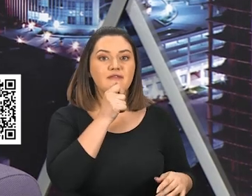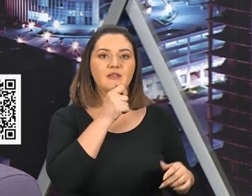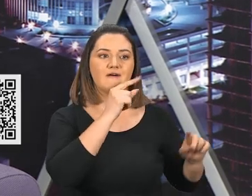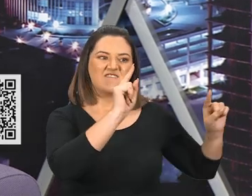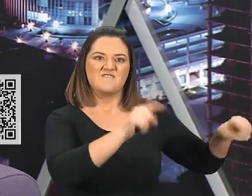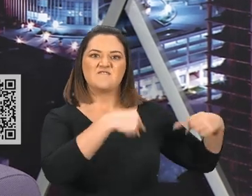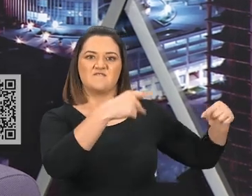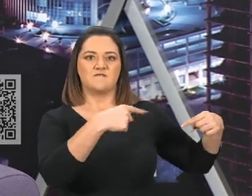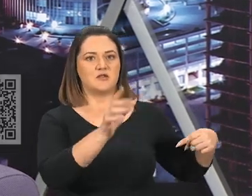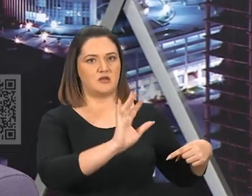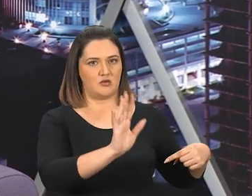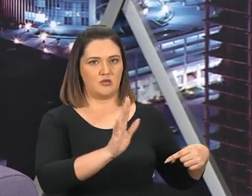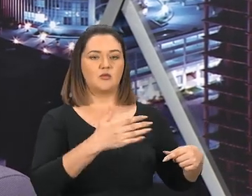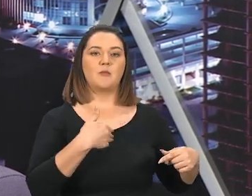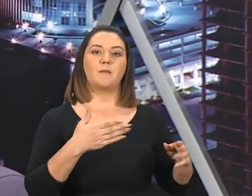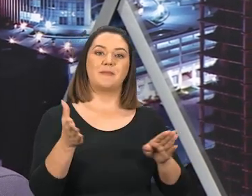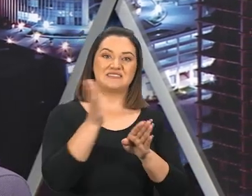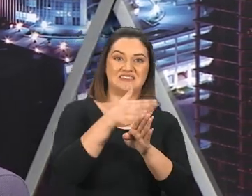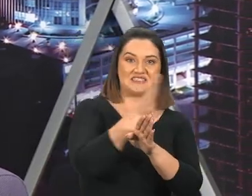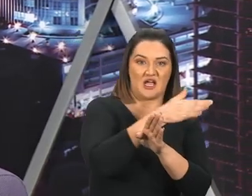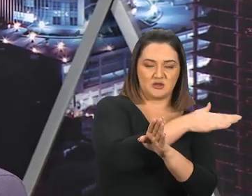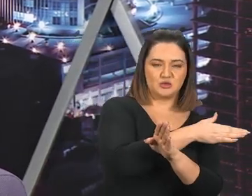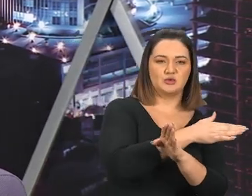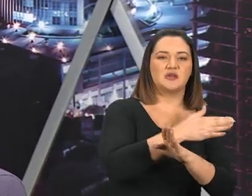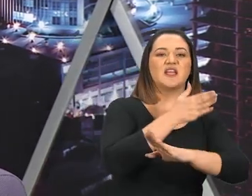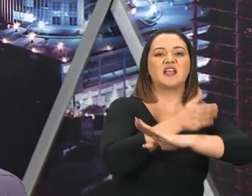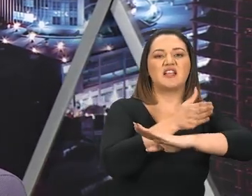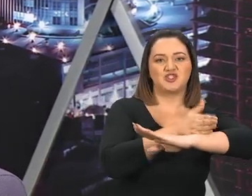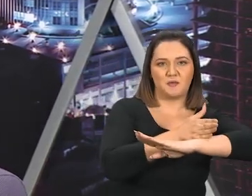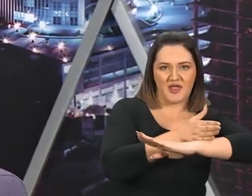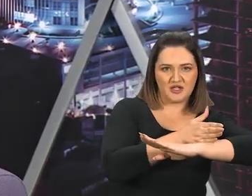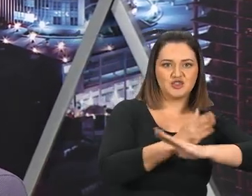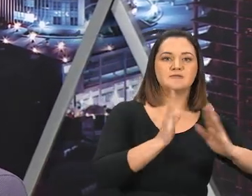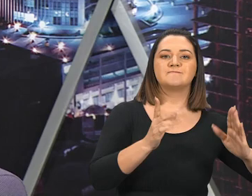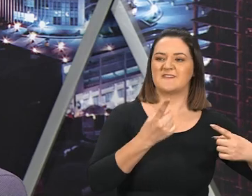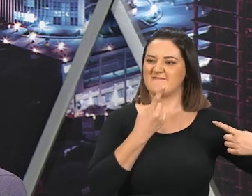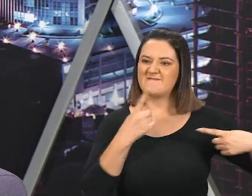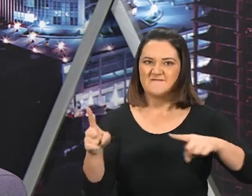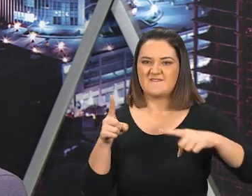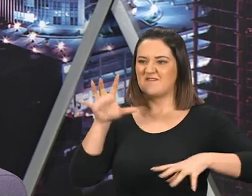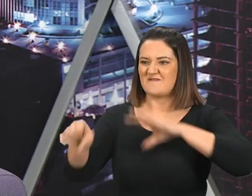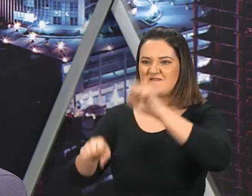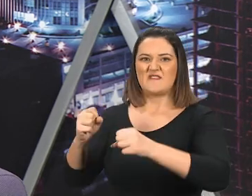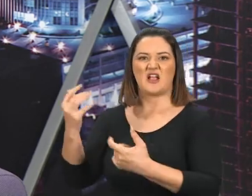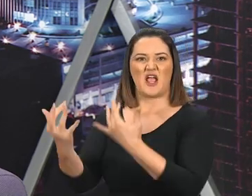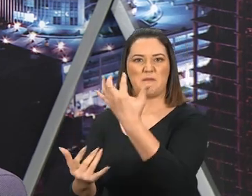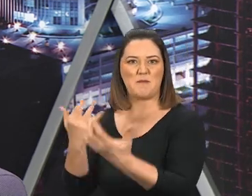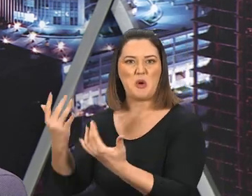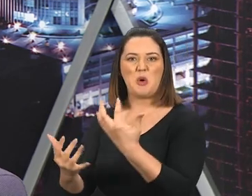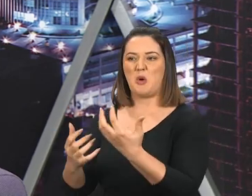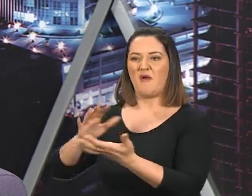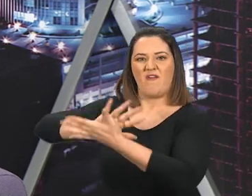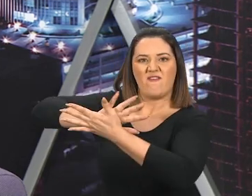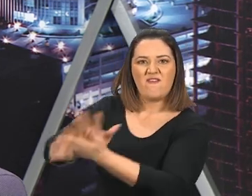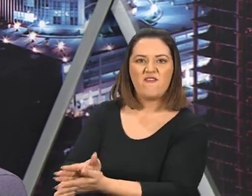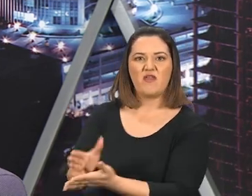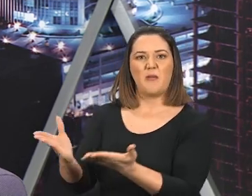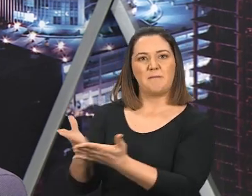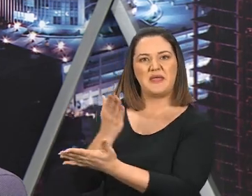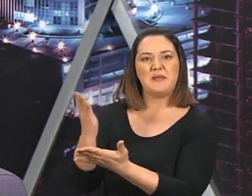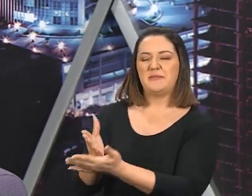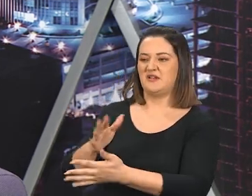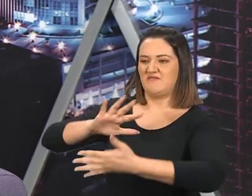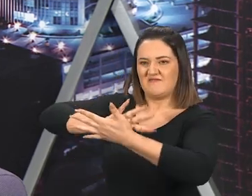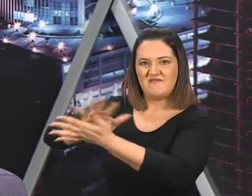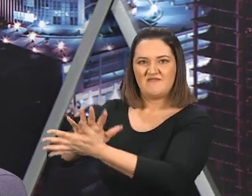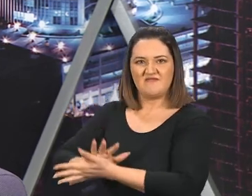Pressionando, Na idade média, Dominou, Pressionou, Perseguiu, Matou, Queimou, Aprontou tudo, Mudou a verdade e mentira, Pisou na